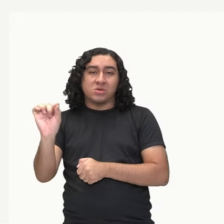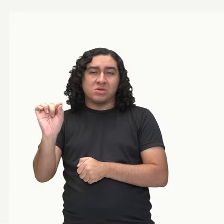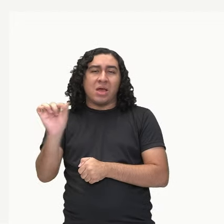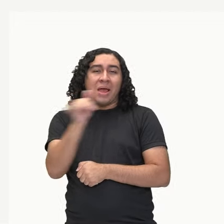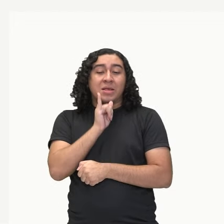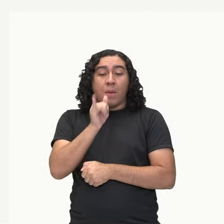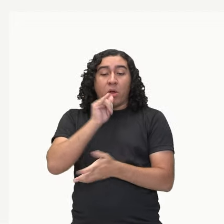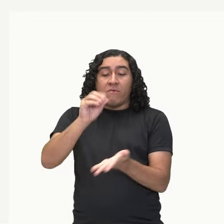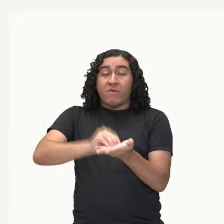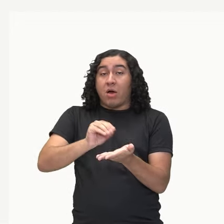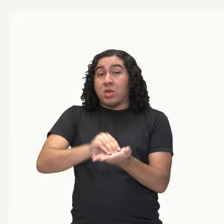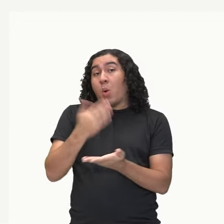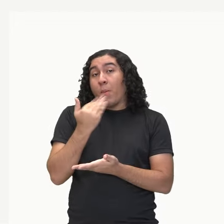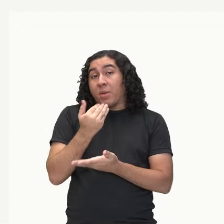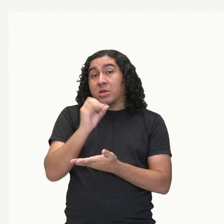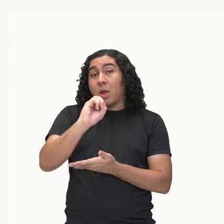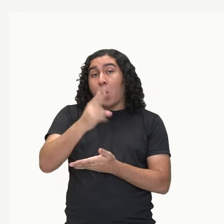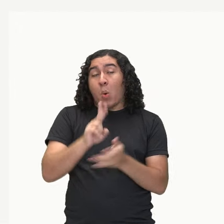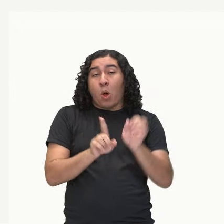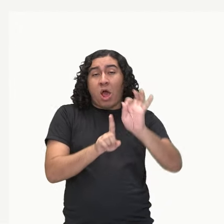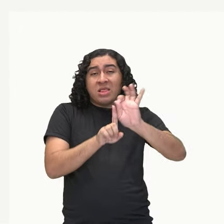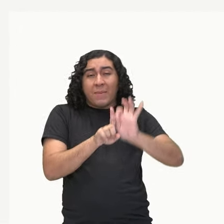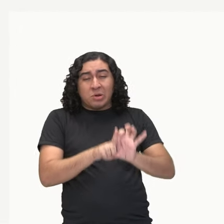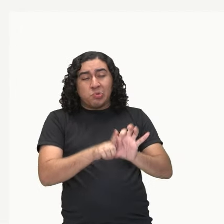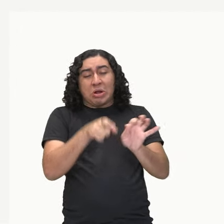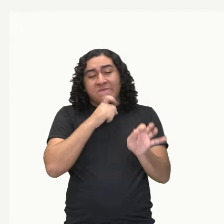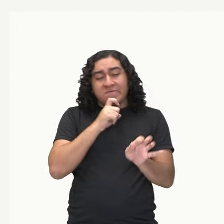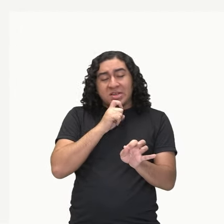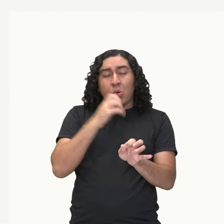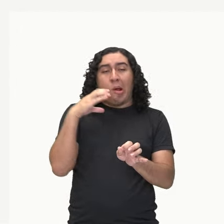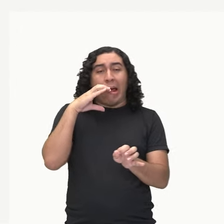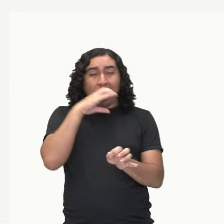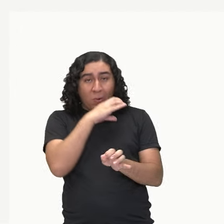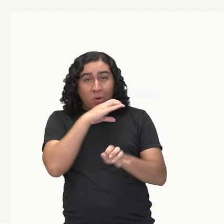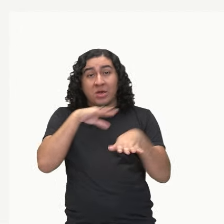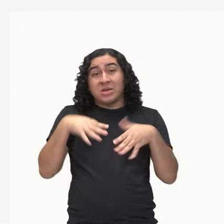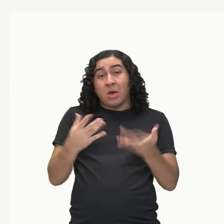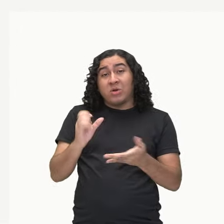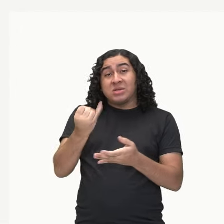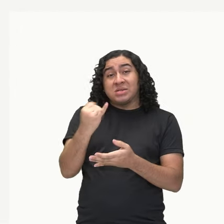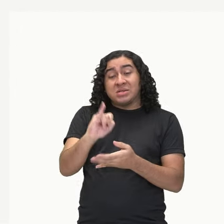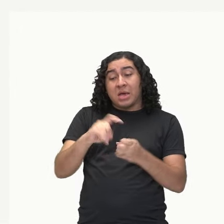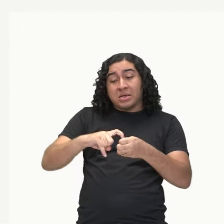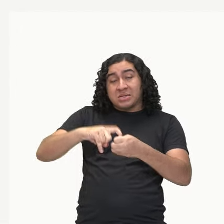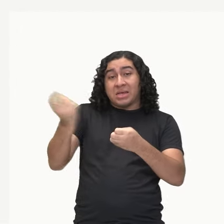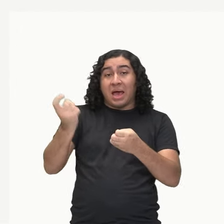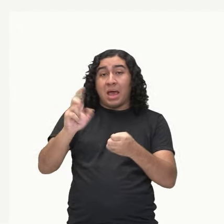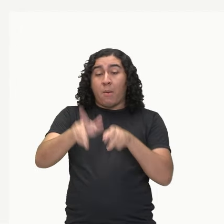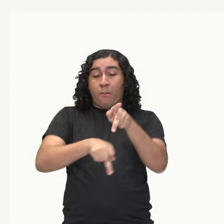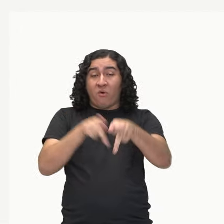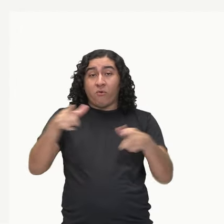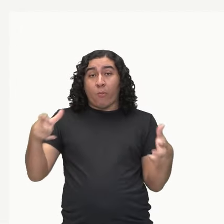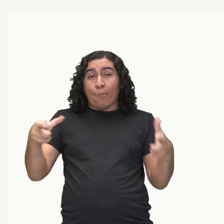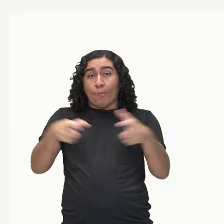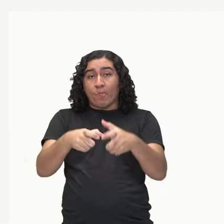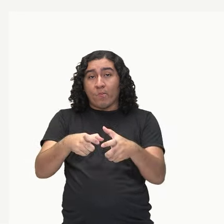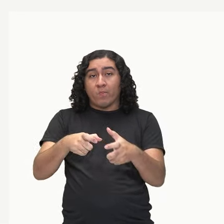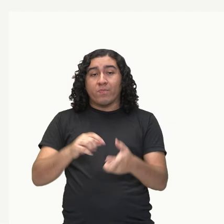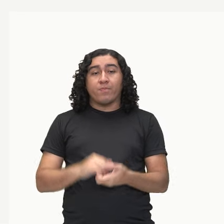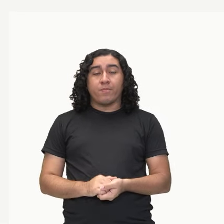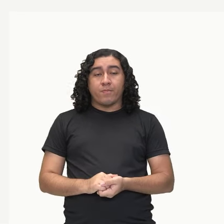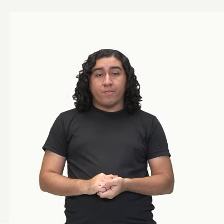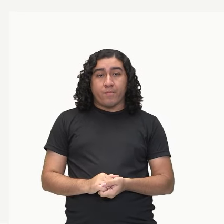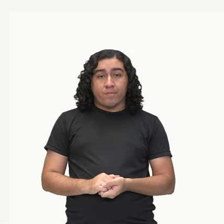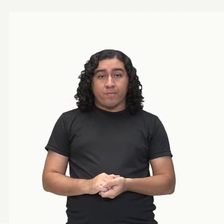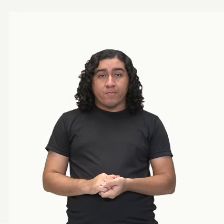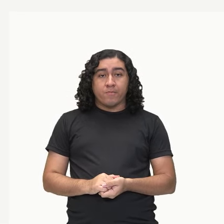de alimento, ou a temperatura, o clima. E aí quando ele sai, essa população diminui. E aí quando